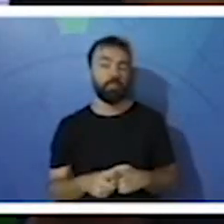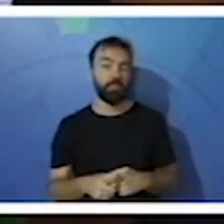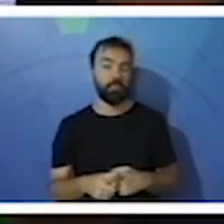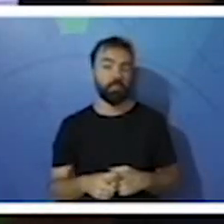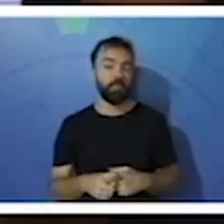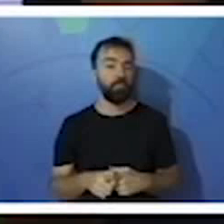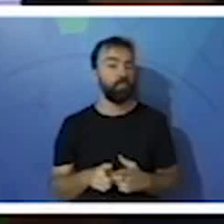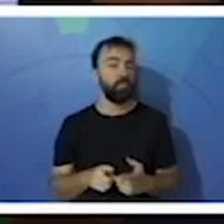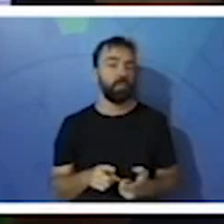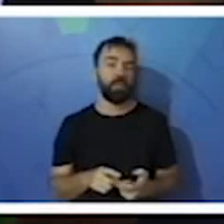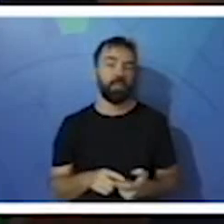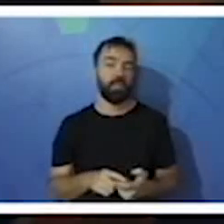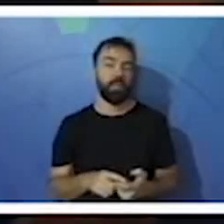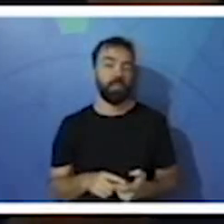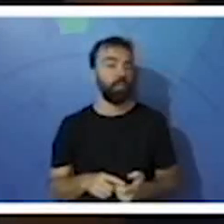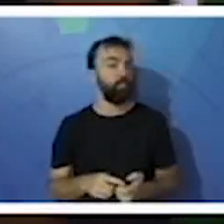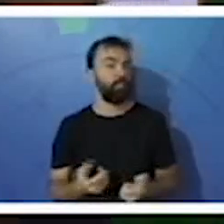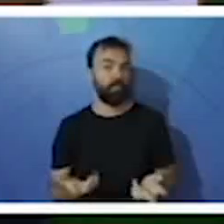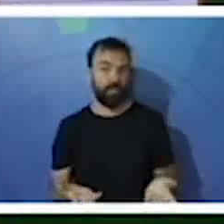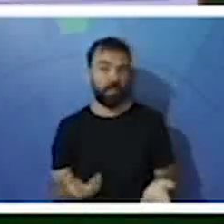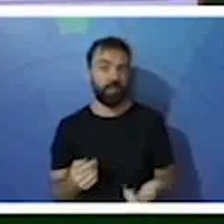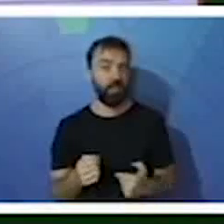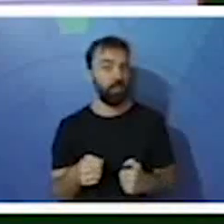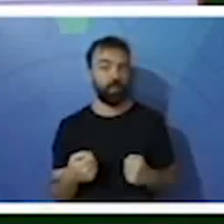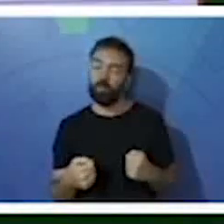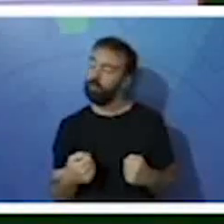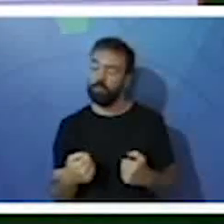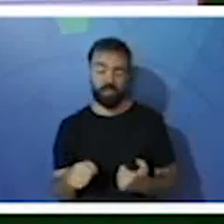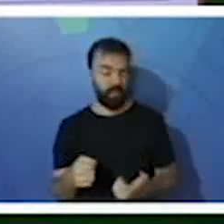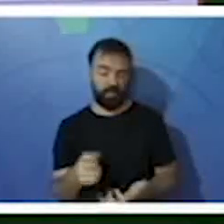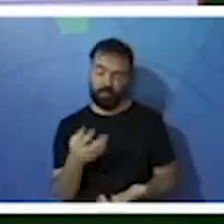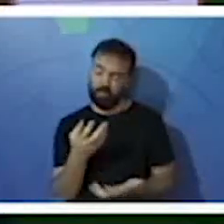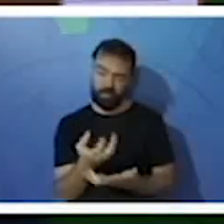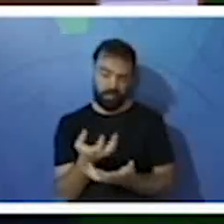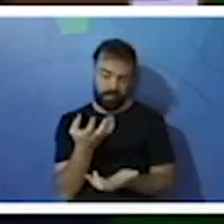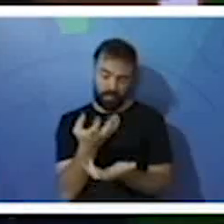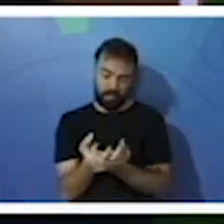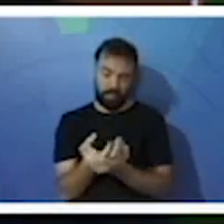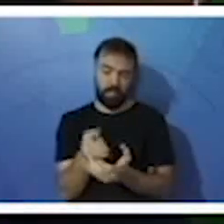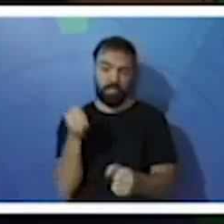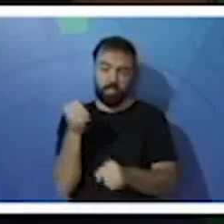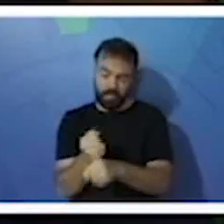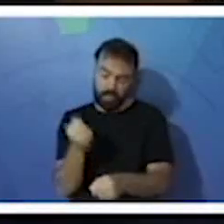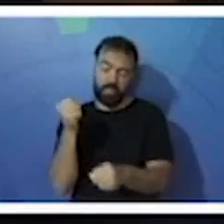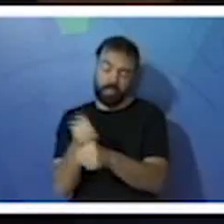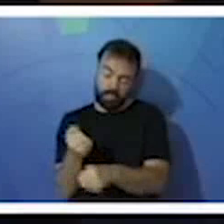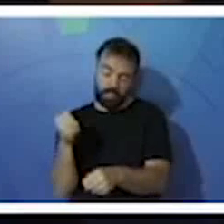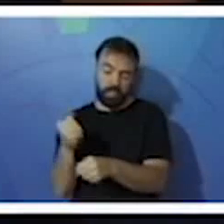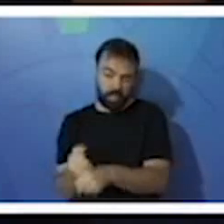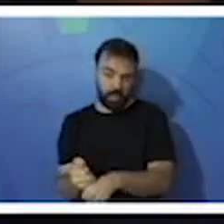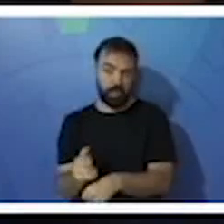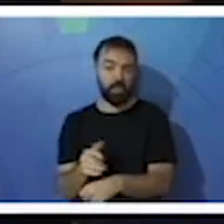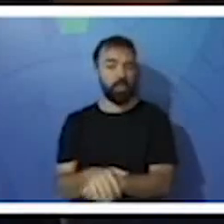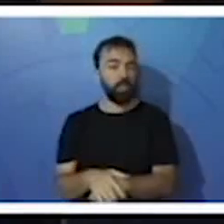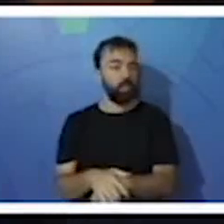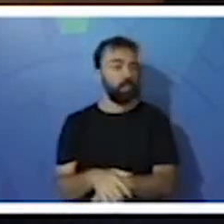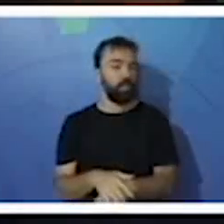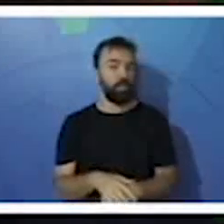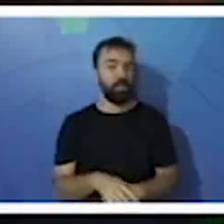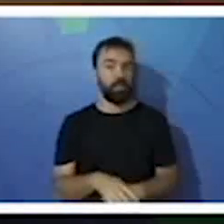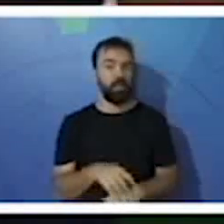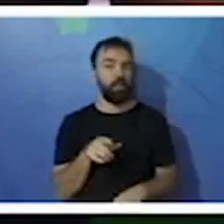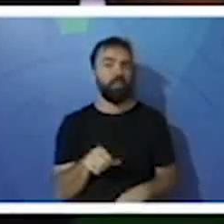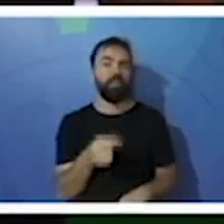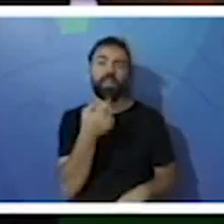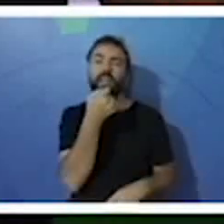aí não haveria mais a necessidade de construir ninhos fixos e de chocar os ovos. O que